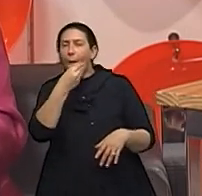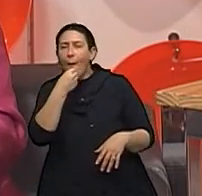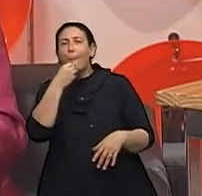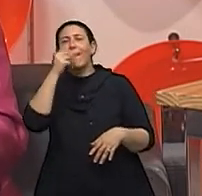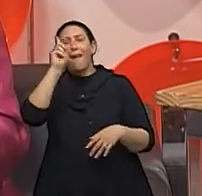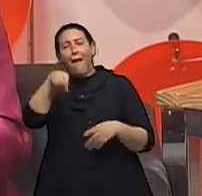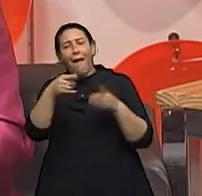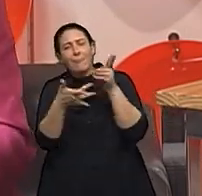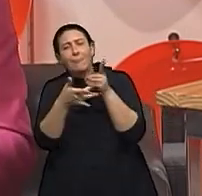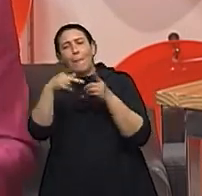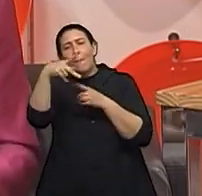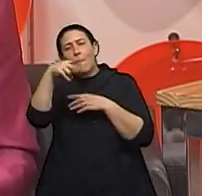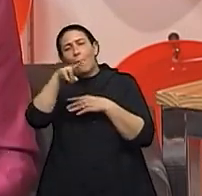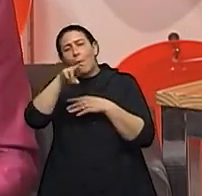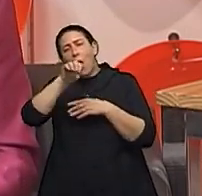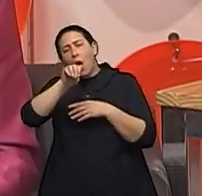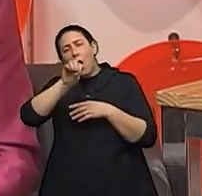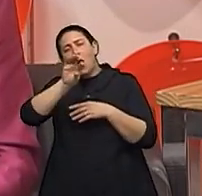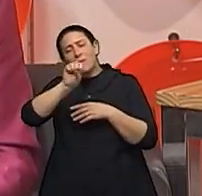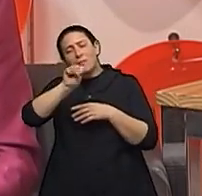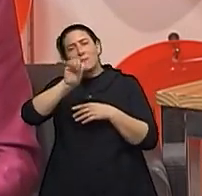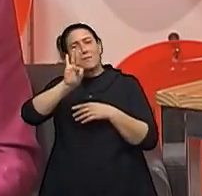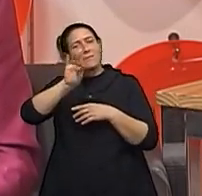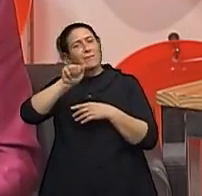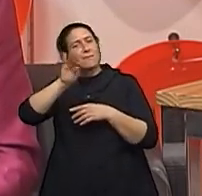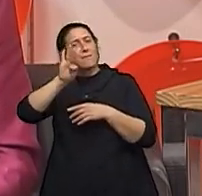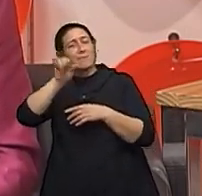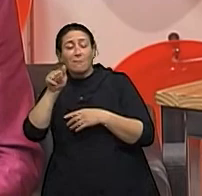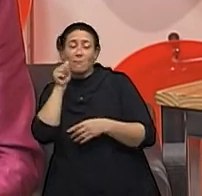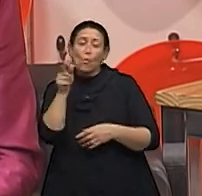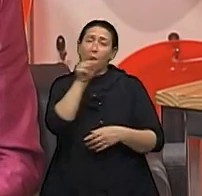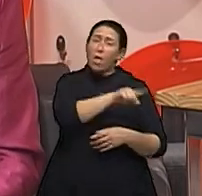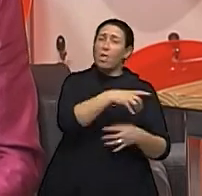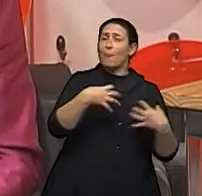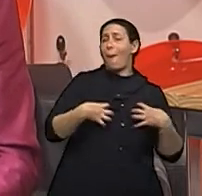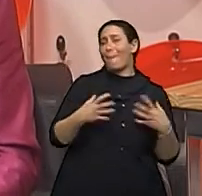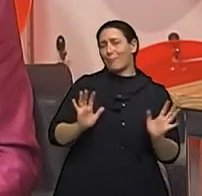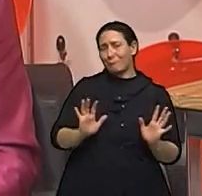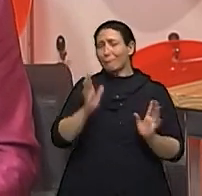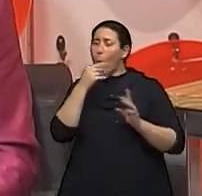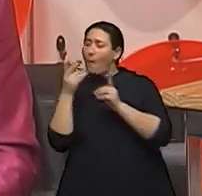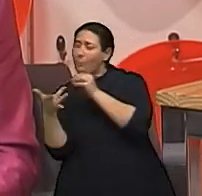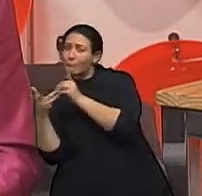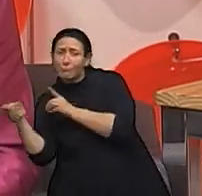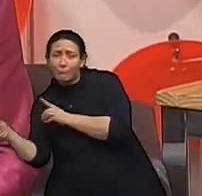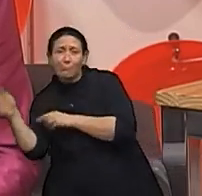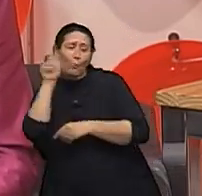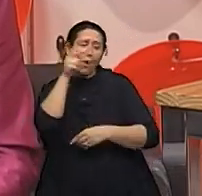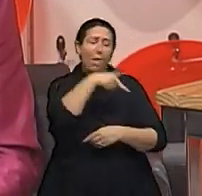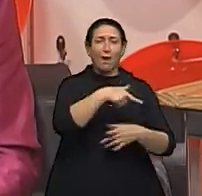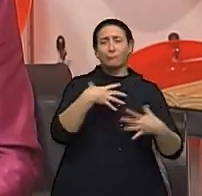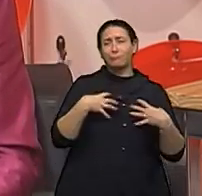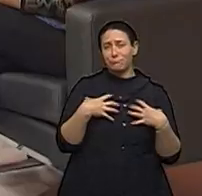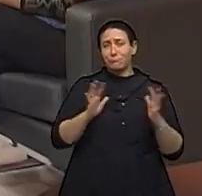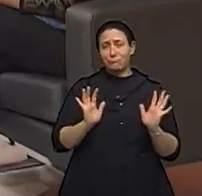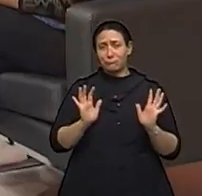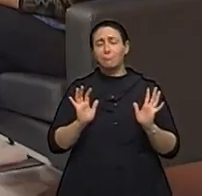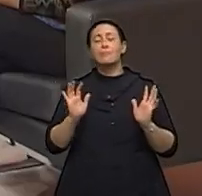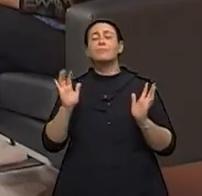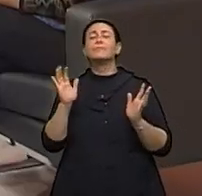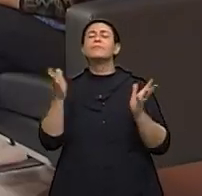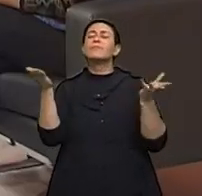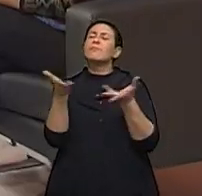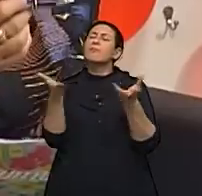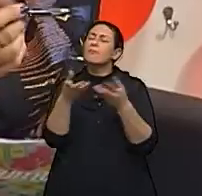de mama. Então, se tem vários casos na família, em mulheres jovens... Quando a senhora fala na família,